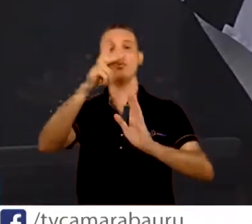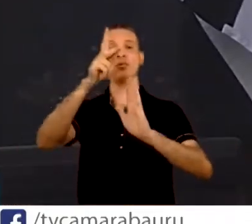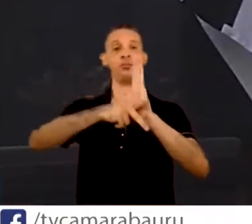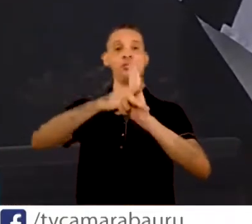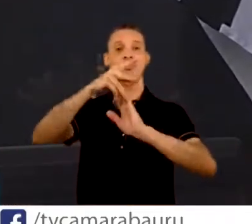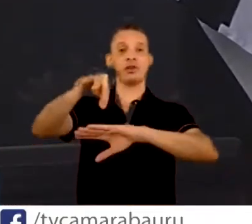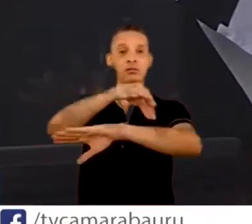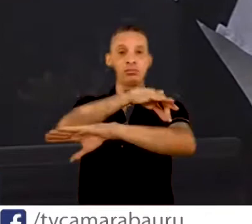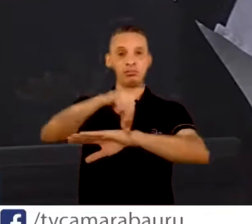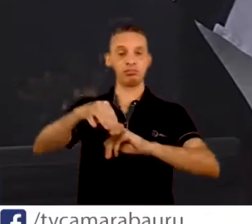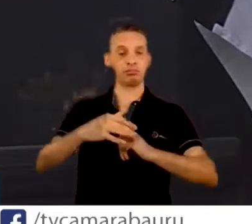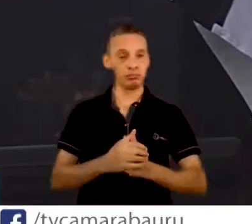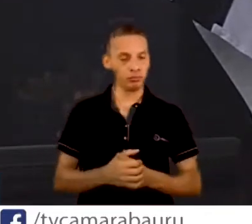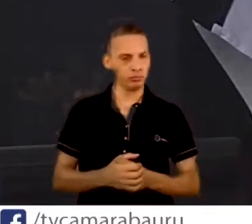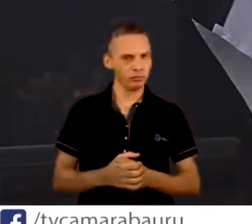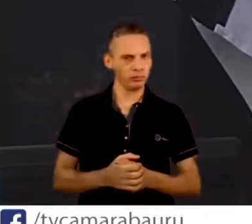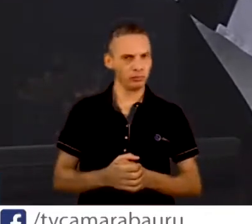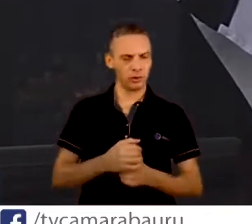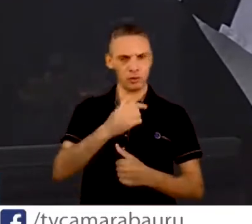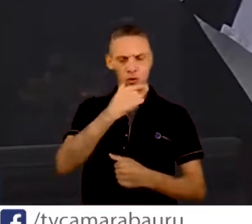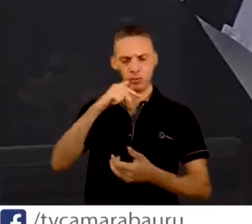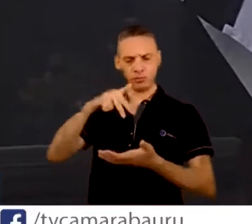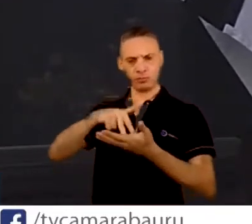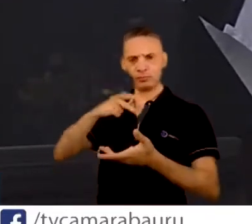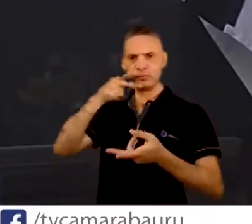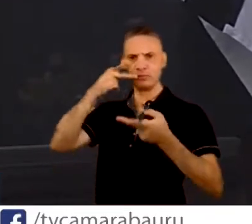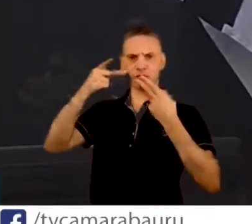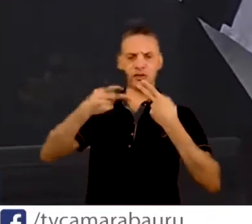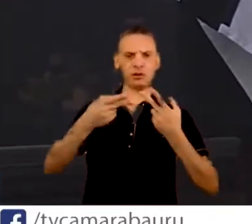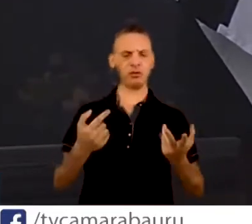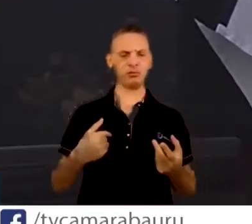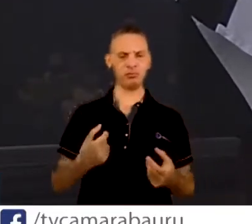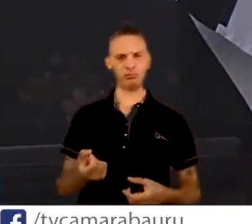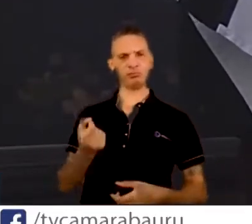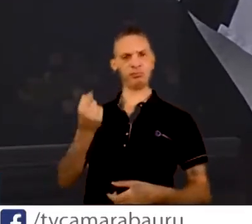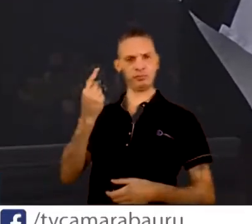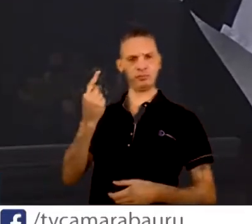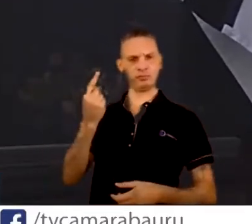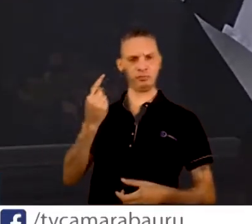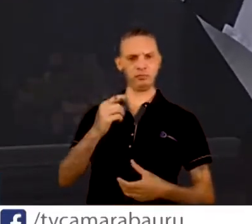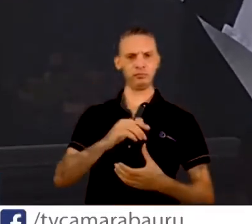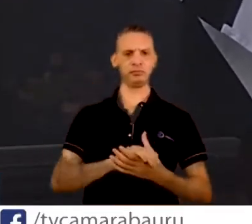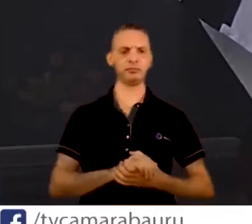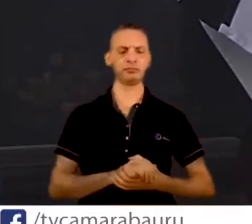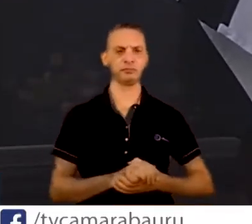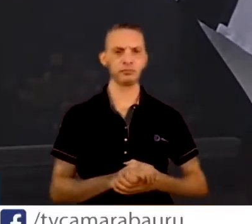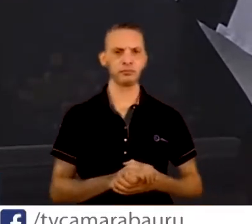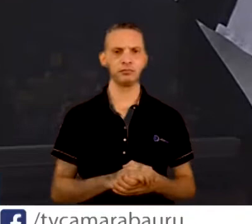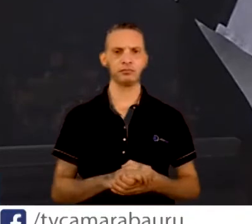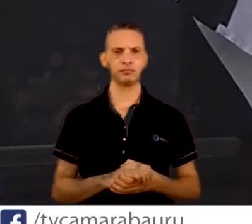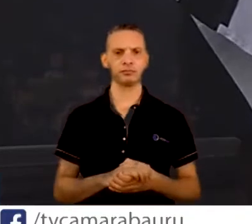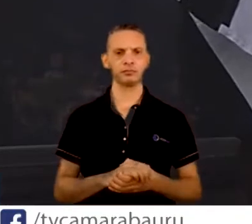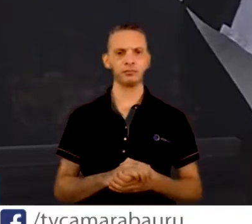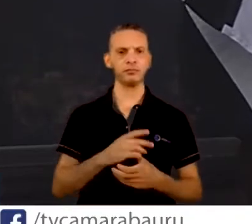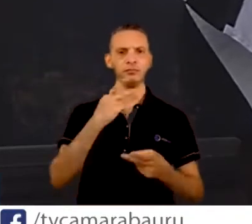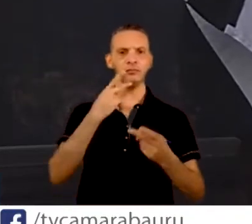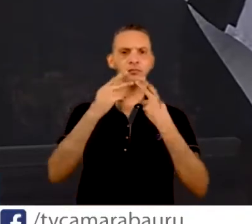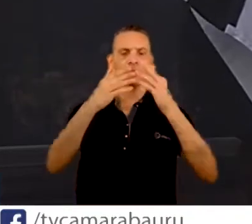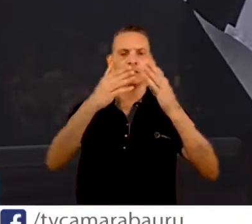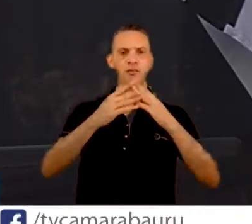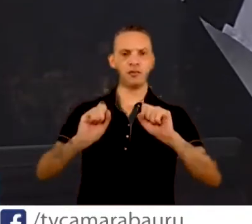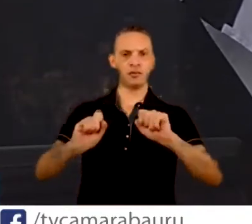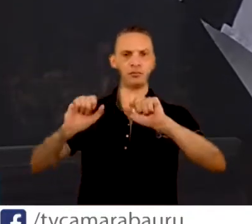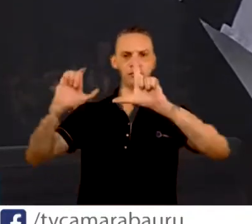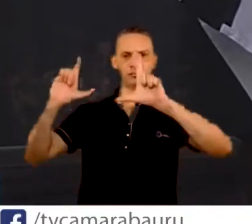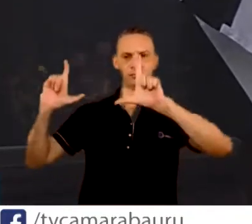fala do presidente aqui. Então, me chamou bastante atenção. Eu gostaria de pedir uma imagem para a TV Câmara, que